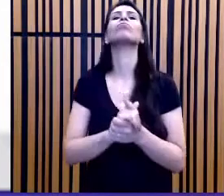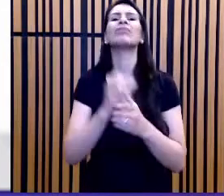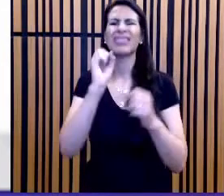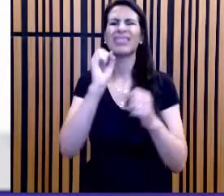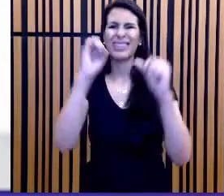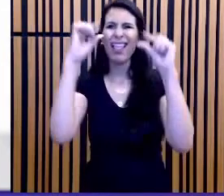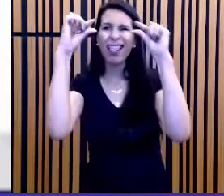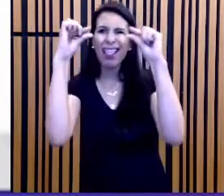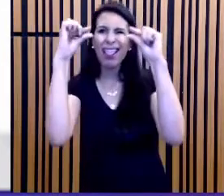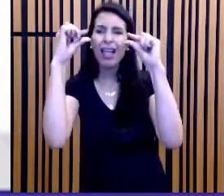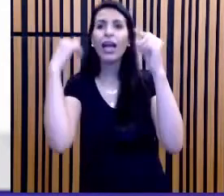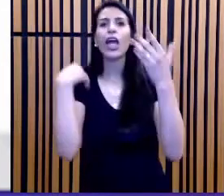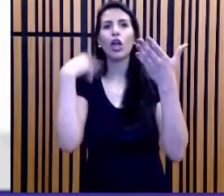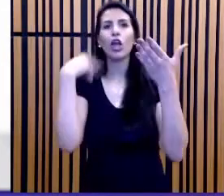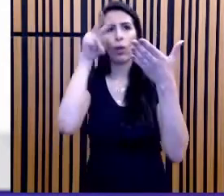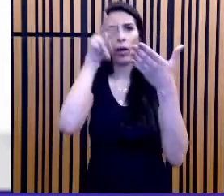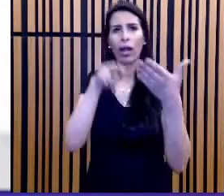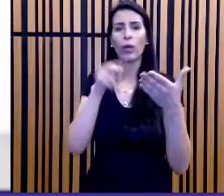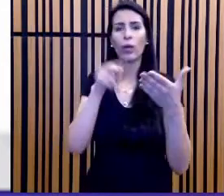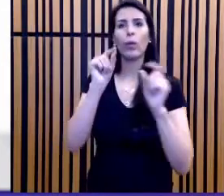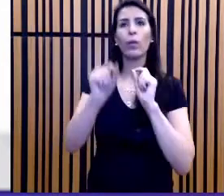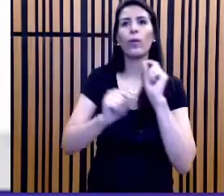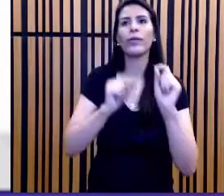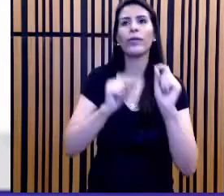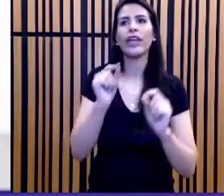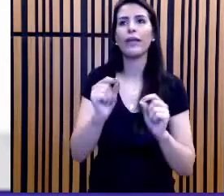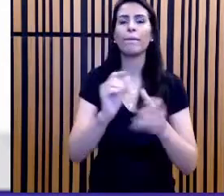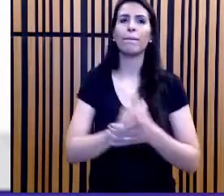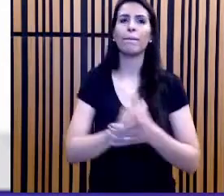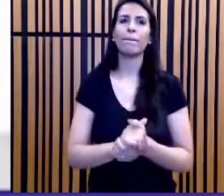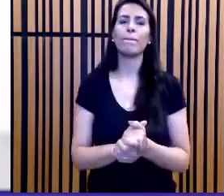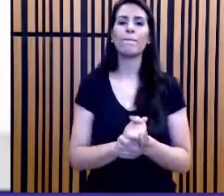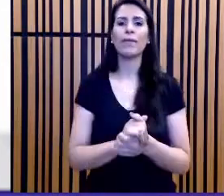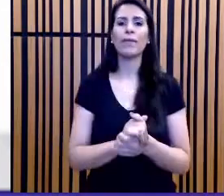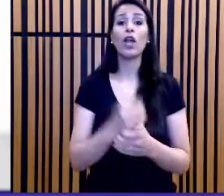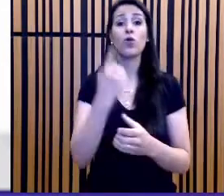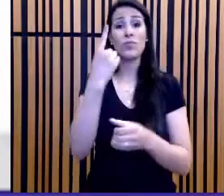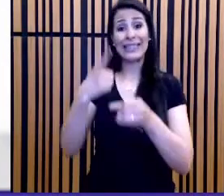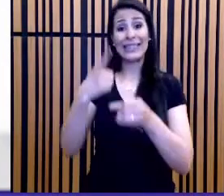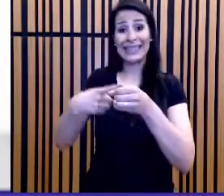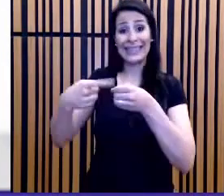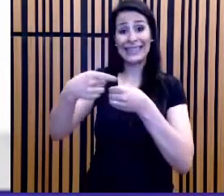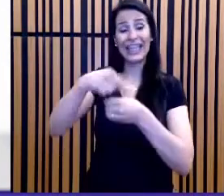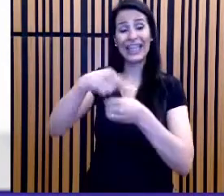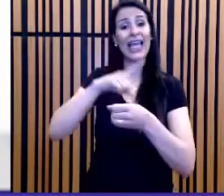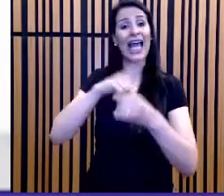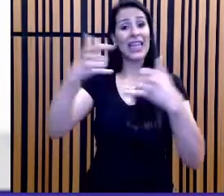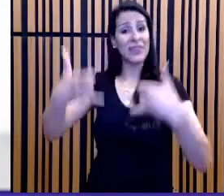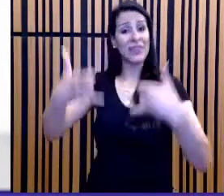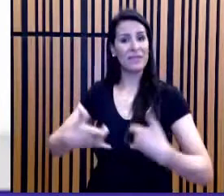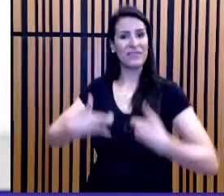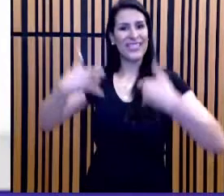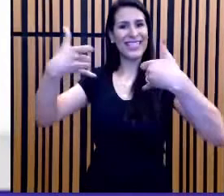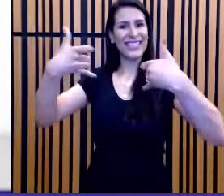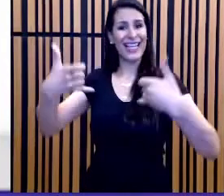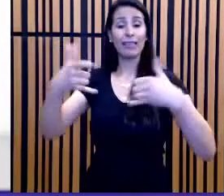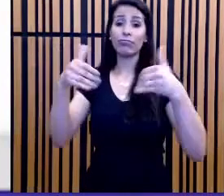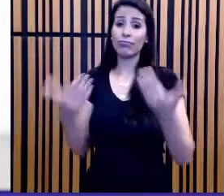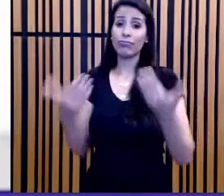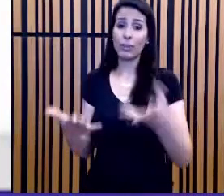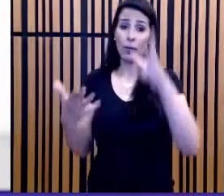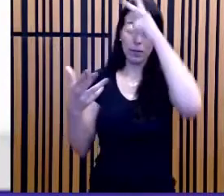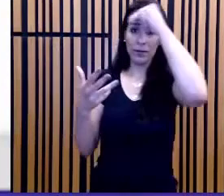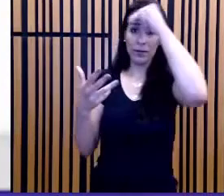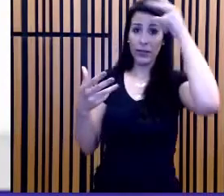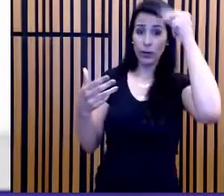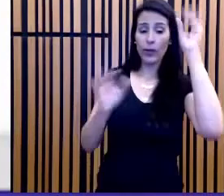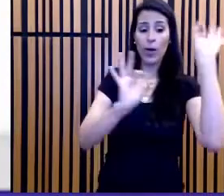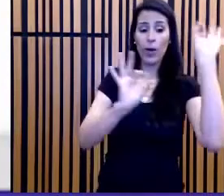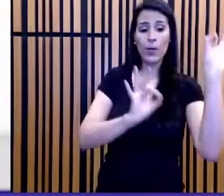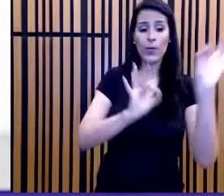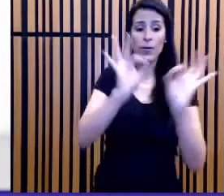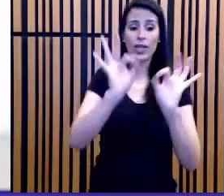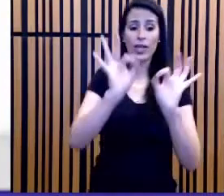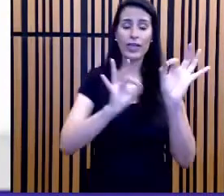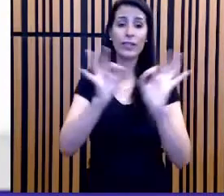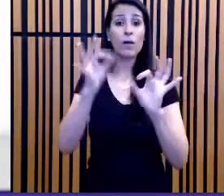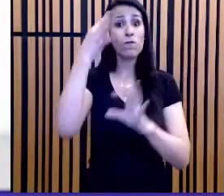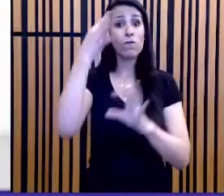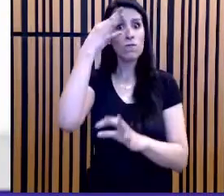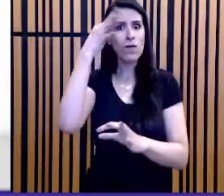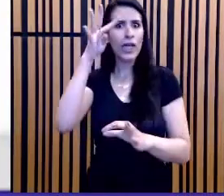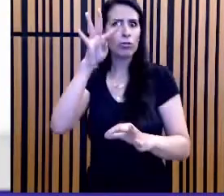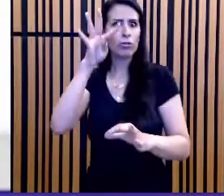nenhum. Para comemorar o aniversário de uma cidade, a prefeitura organiza quatro dias consecutivos de